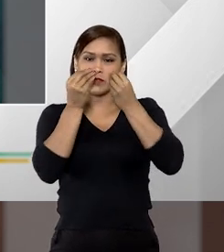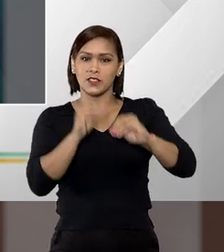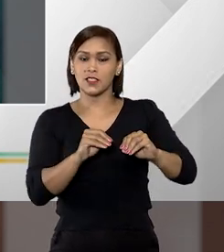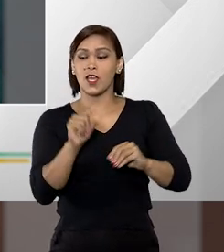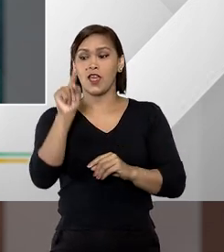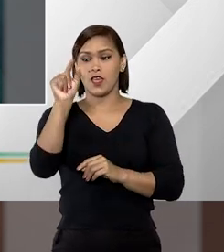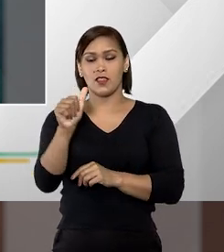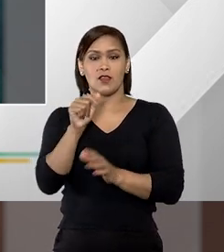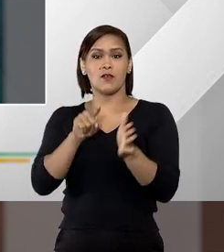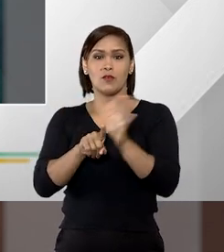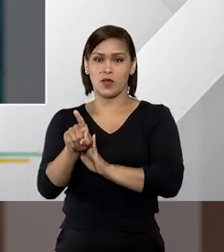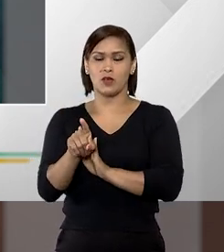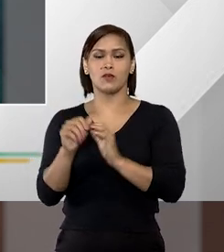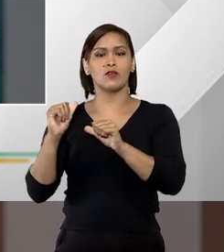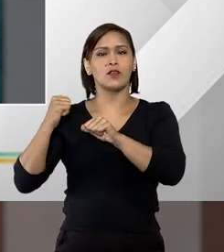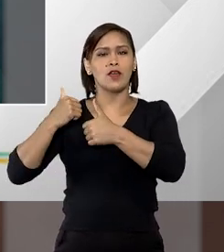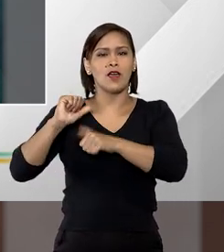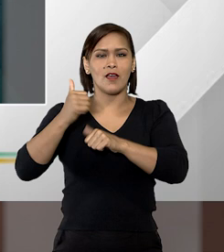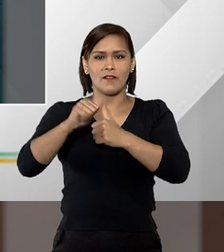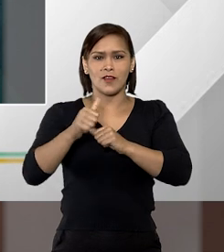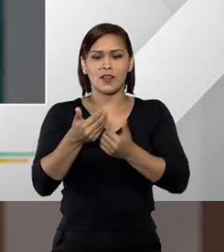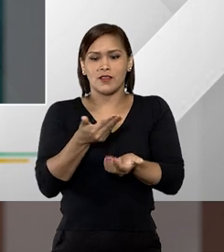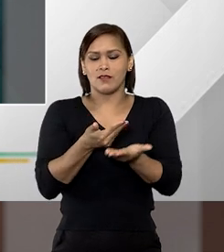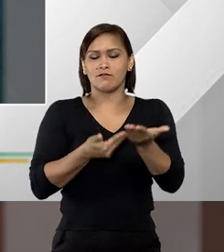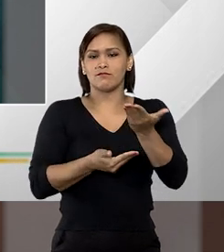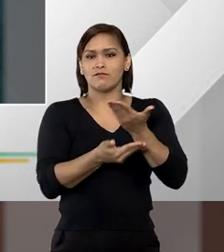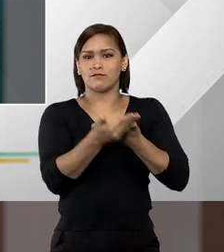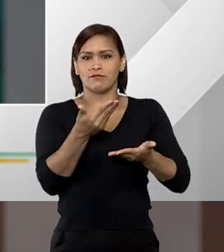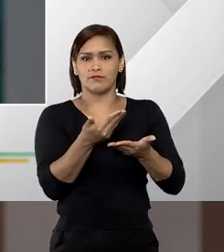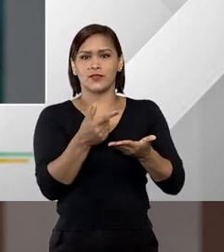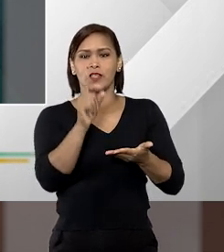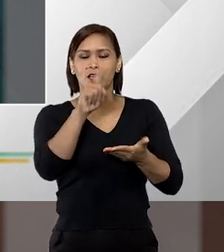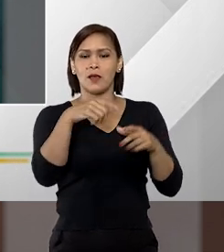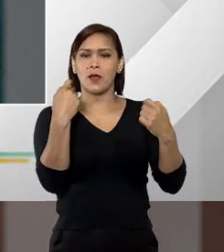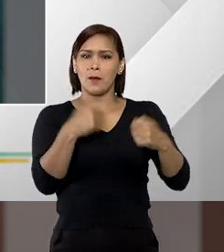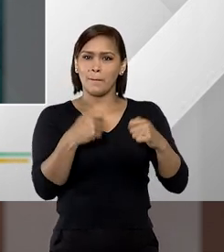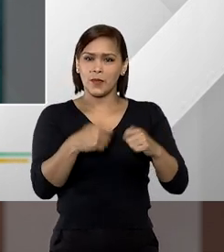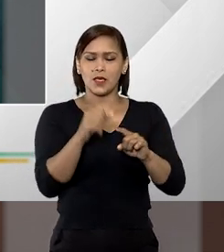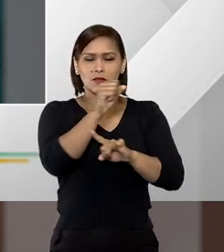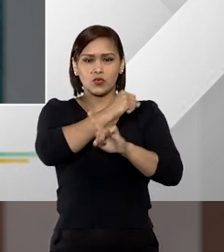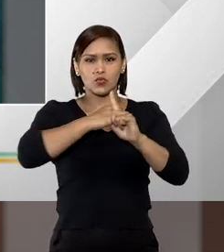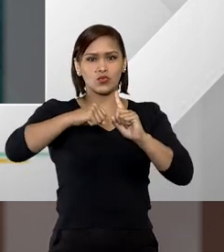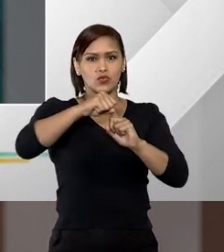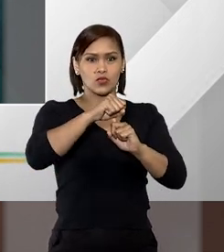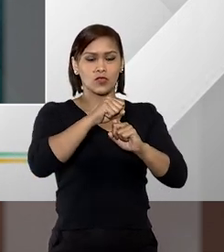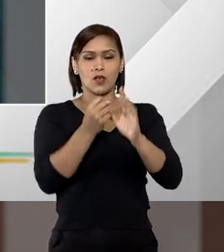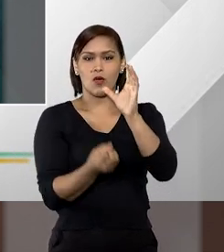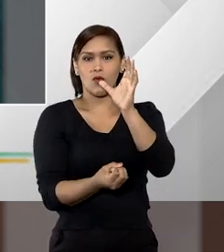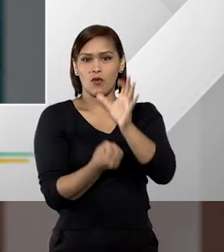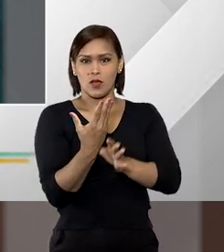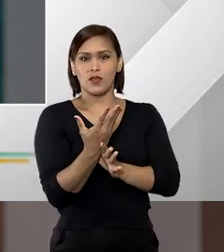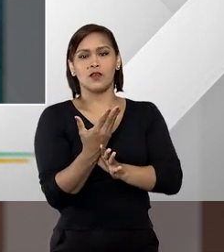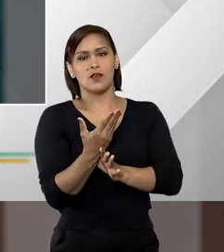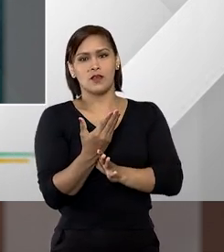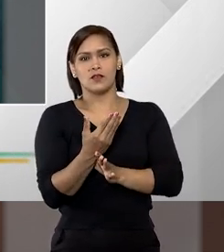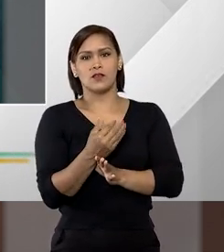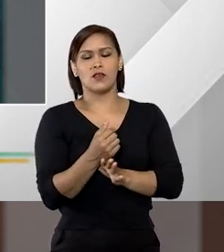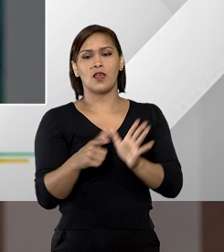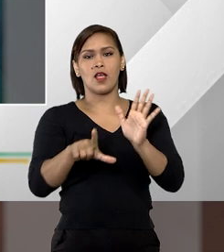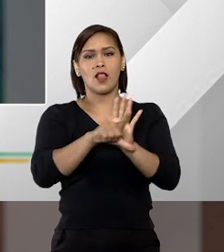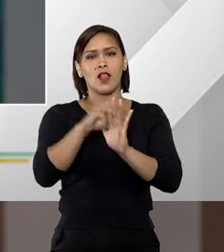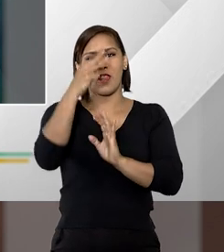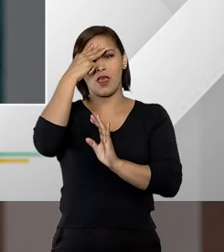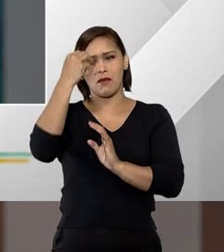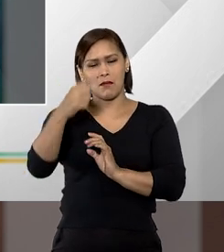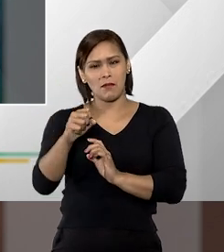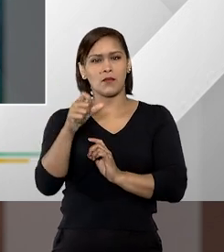a senhora avalia que a relação dessa necessidade social de criação entre a lei Maria da